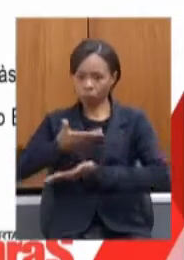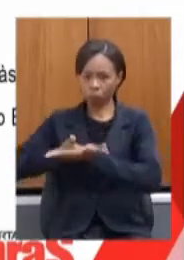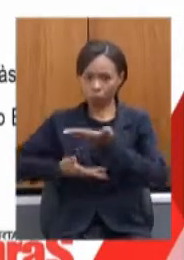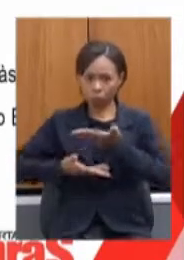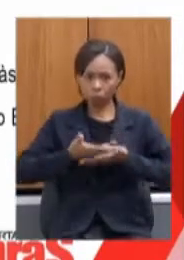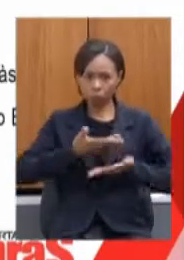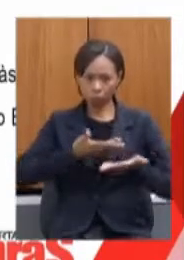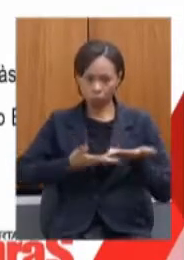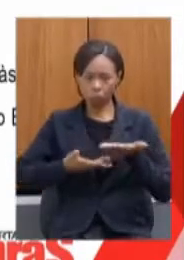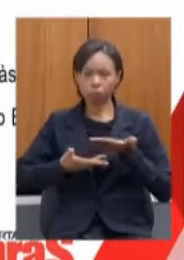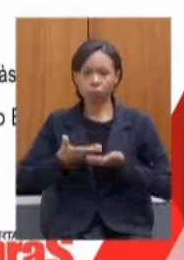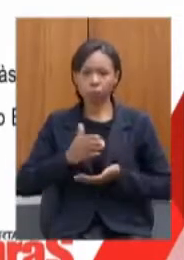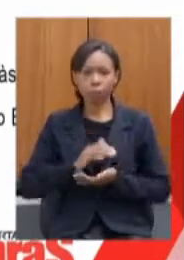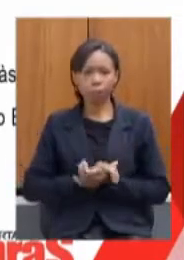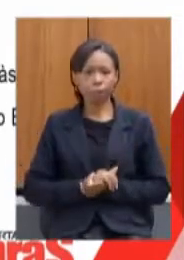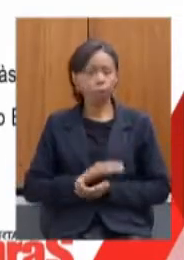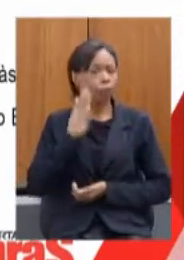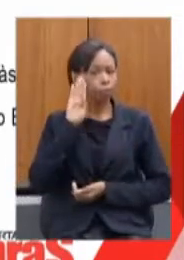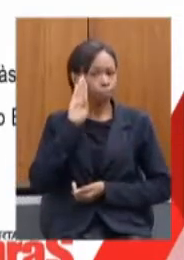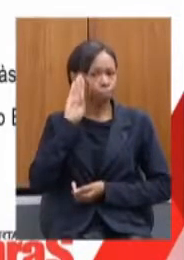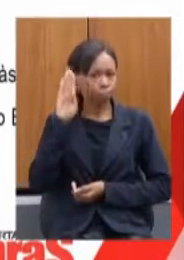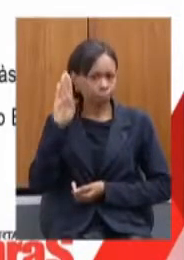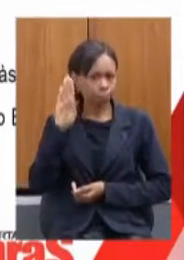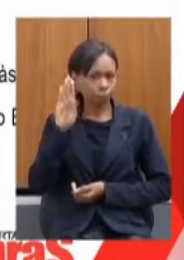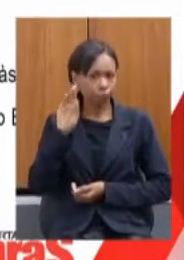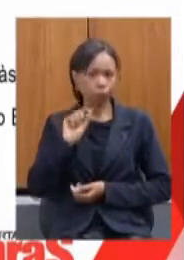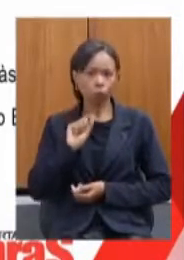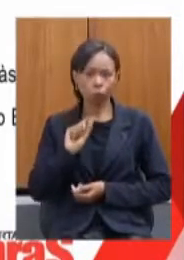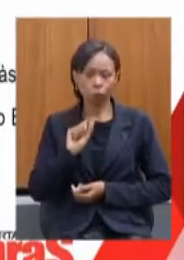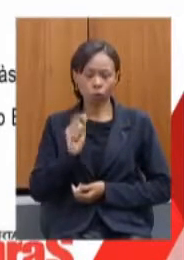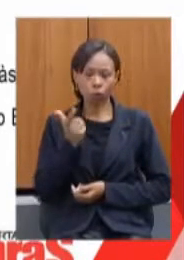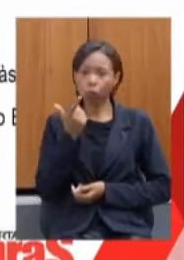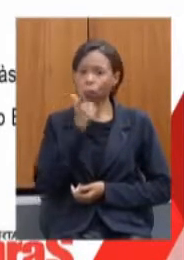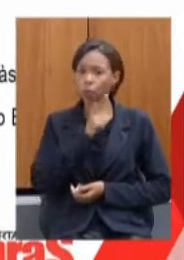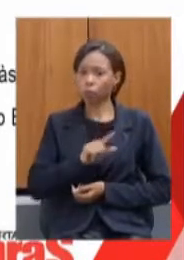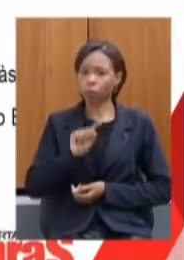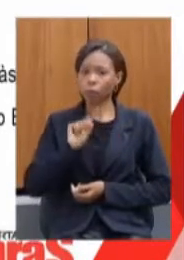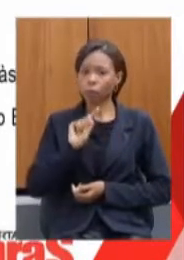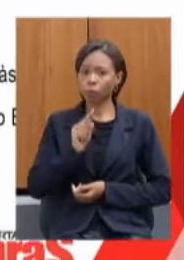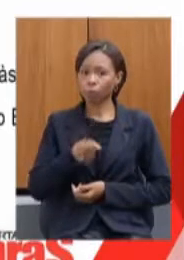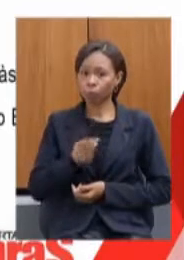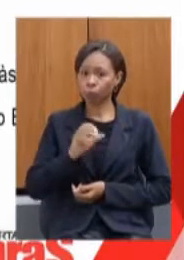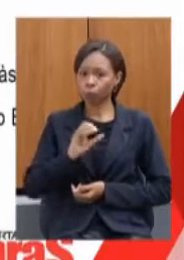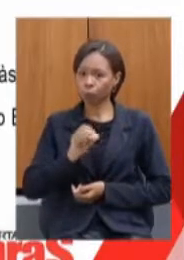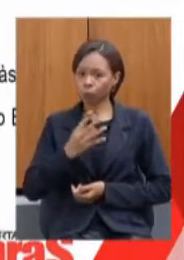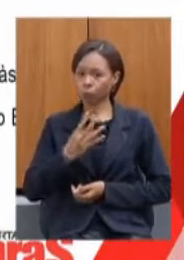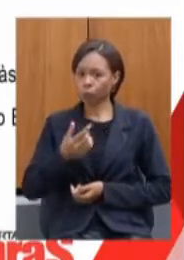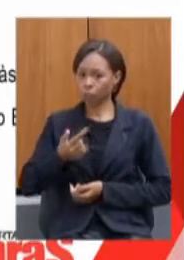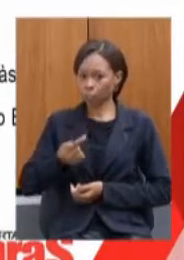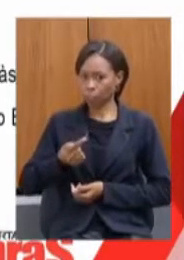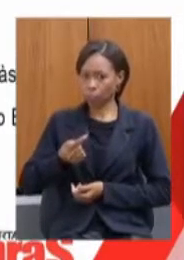Gostaria de destacar a aquisição de 1.047 ventiladores pulmonares.